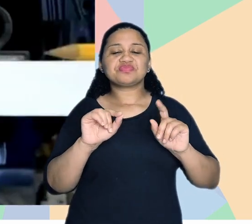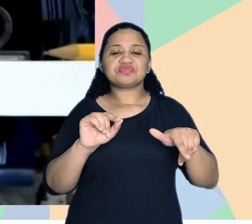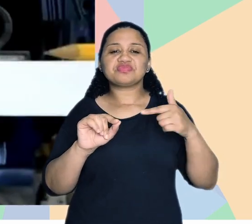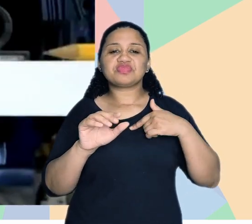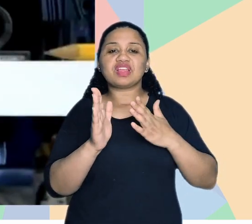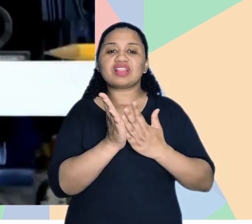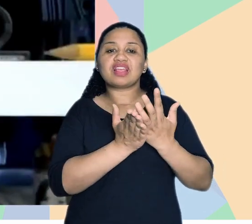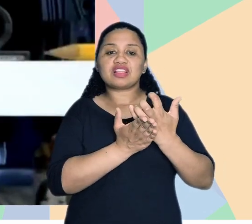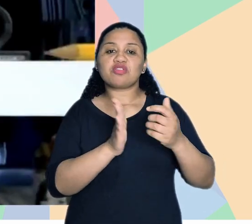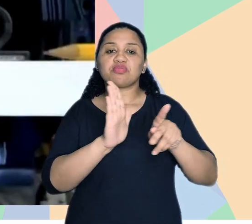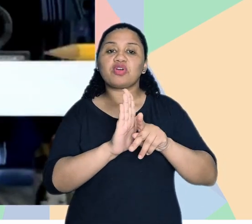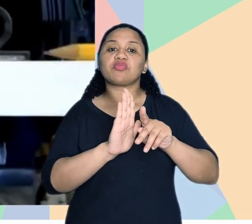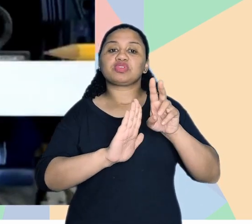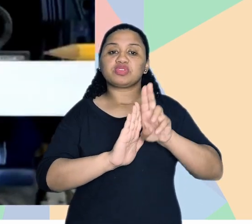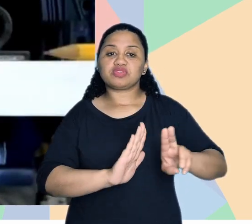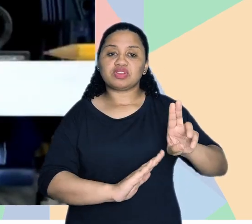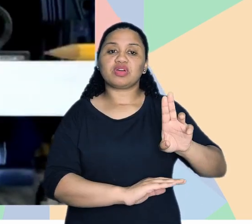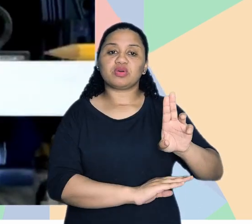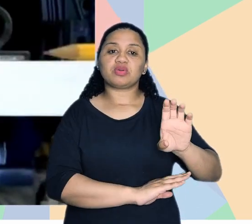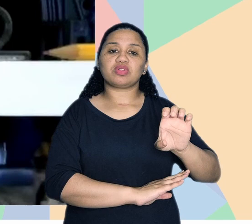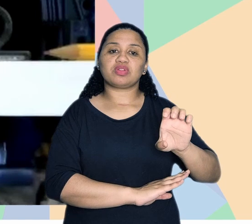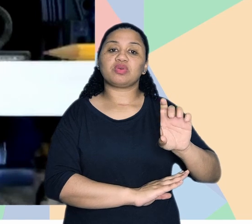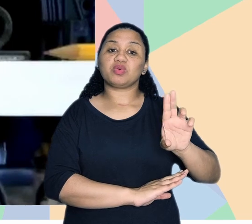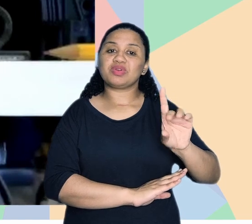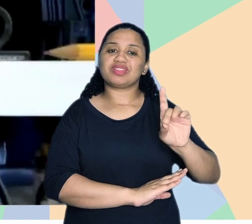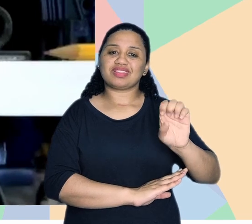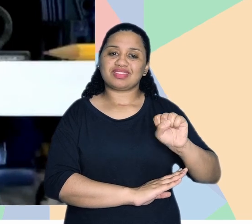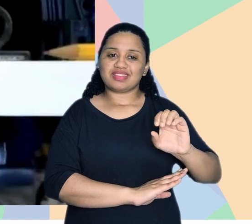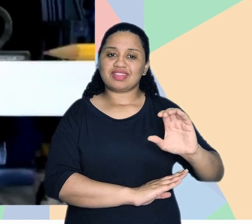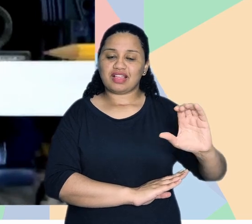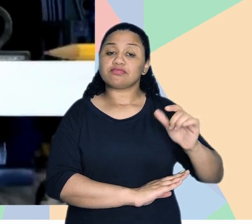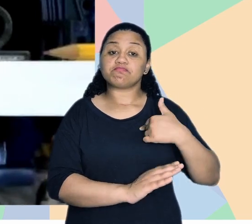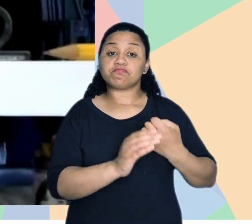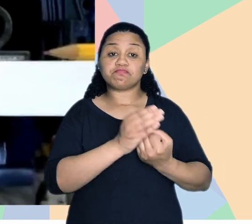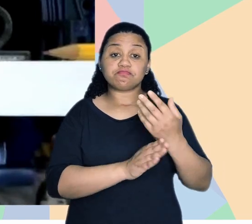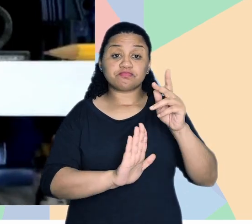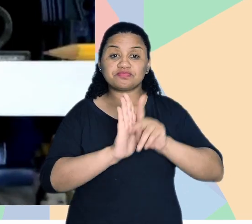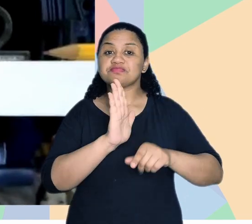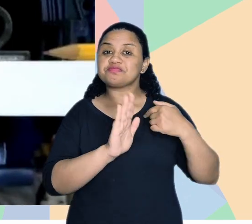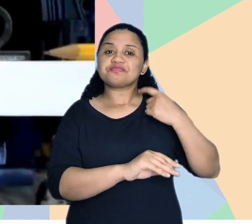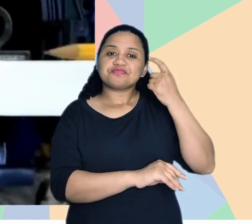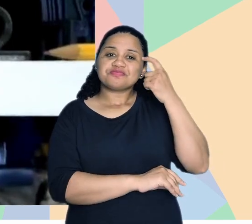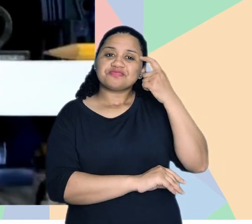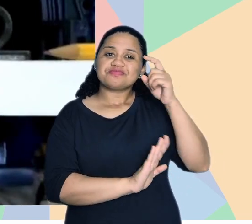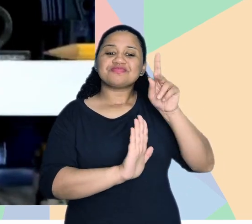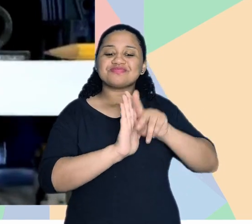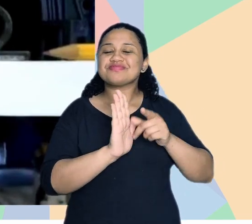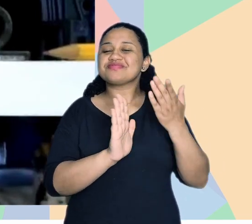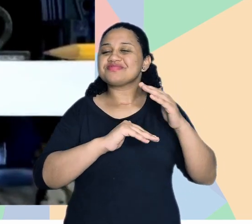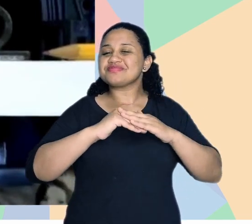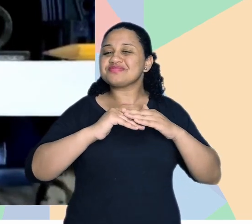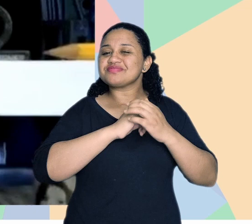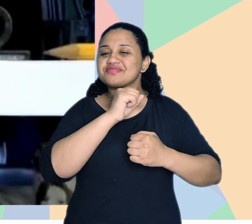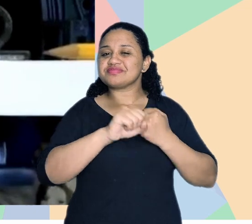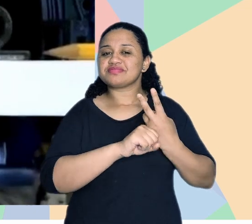Cidade Falada, né, ela é uma extensão universitária da UDESC, eu criei esse projeto, né, pensei